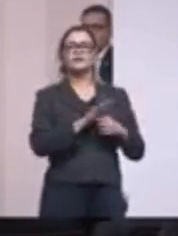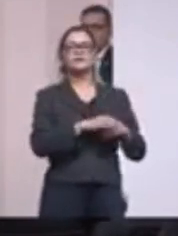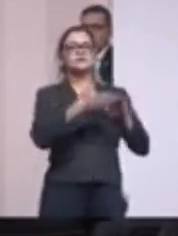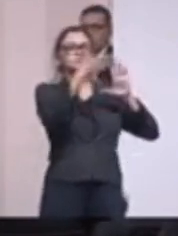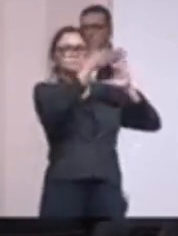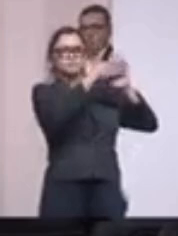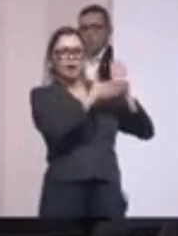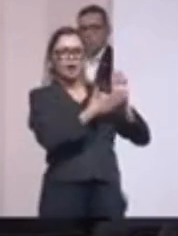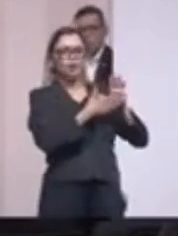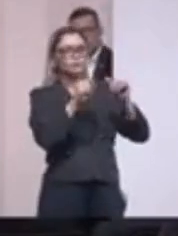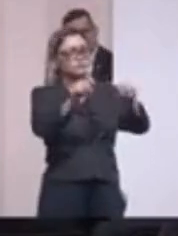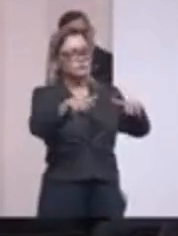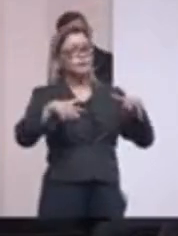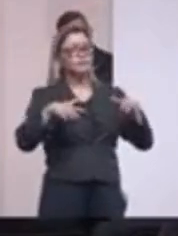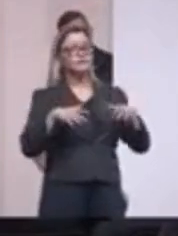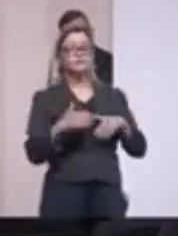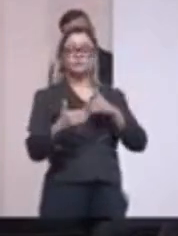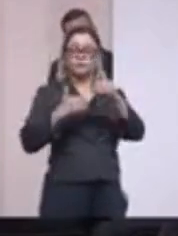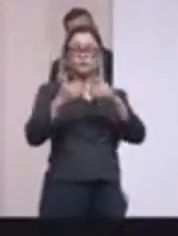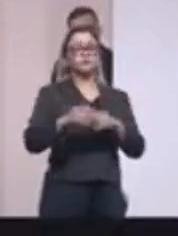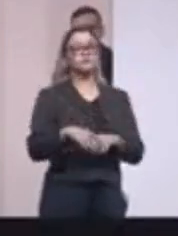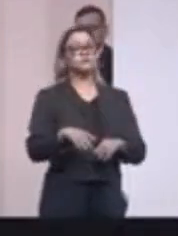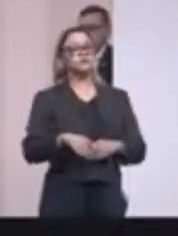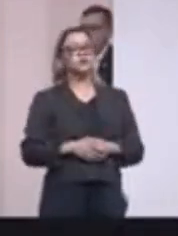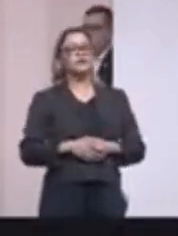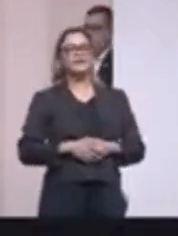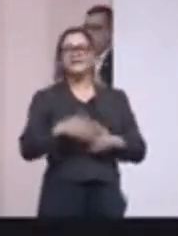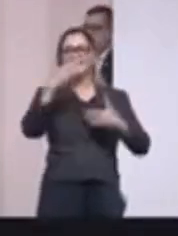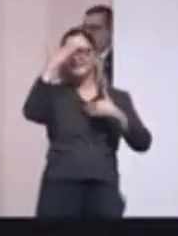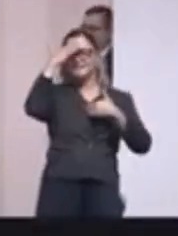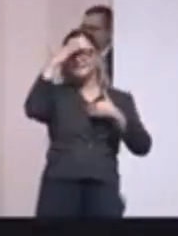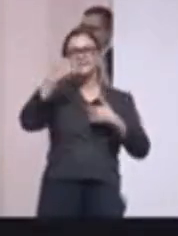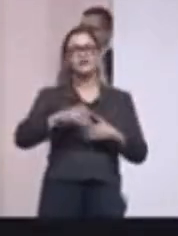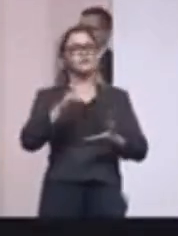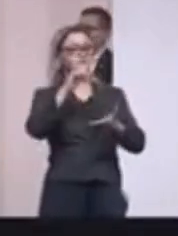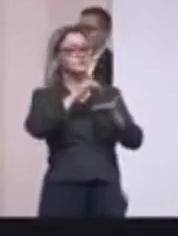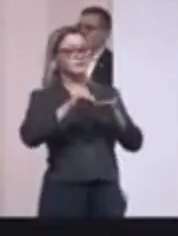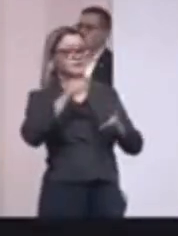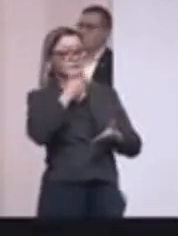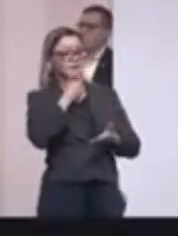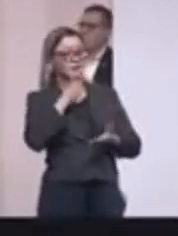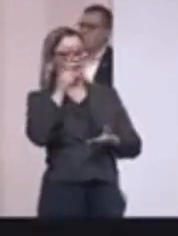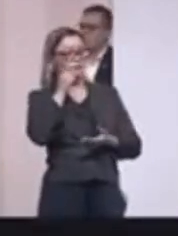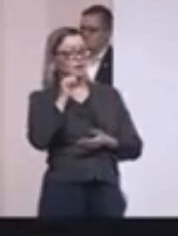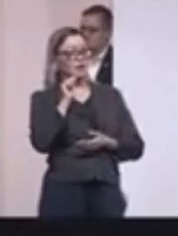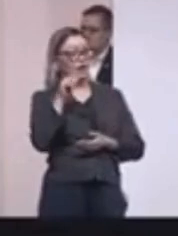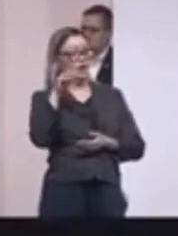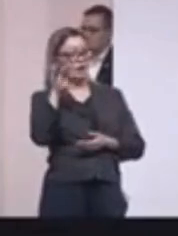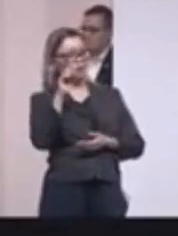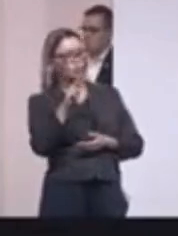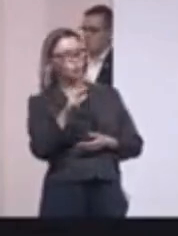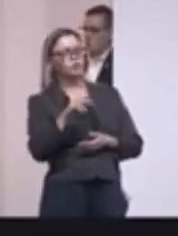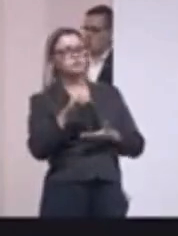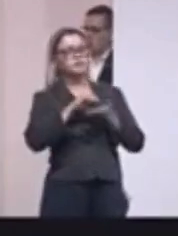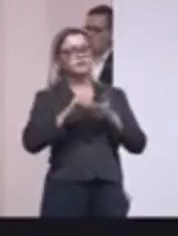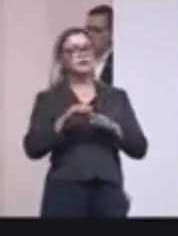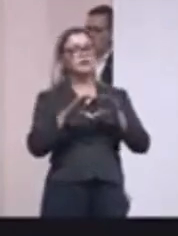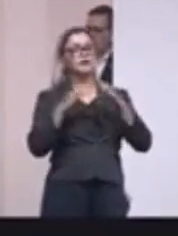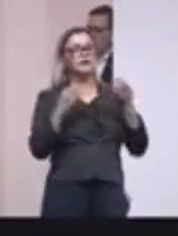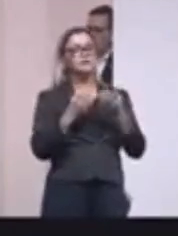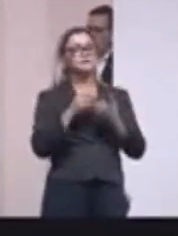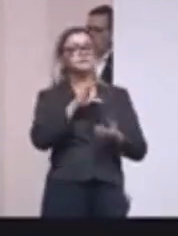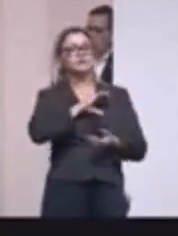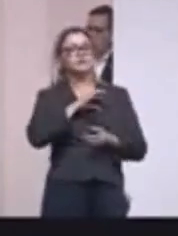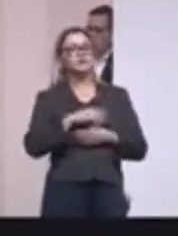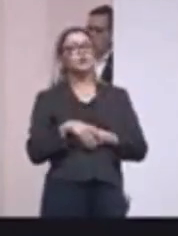pautas, a Assembleia tem sempre construído o legado. Agradecer os nossos secretários, o Arthur Lima, secretário da Casa Civil, o Guilherme de Ritchie,